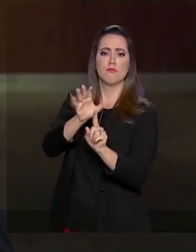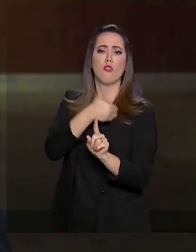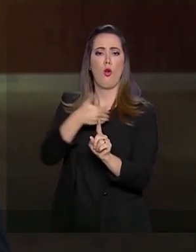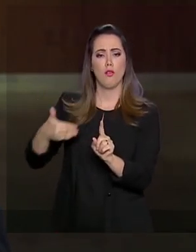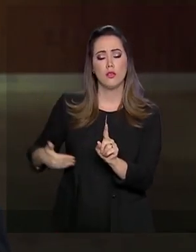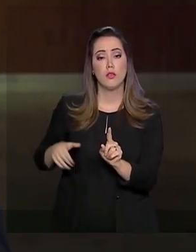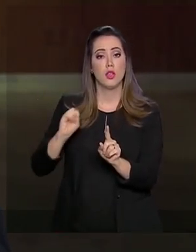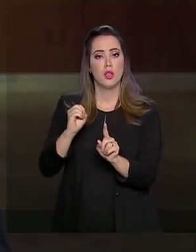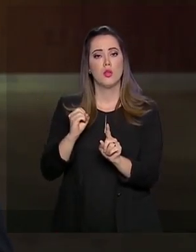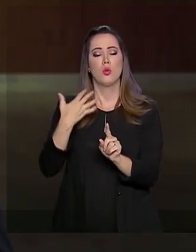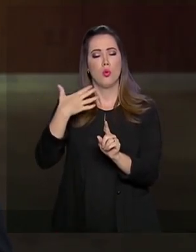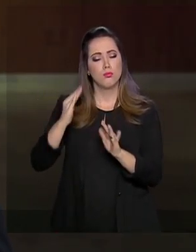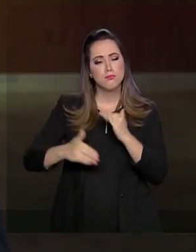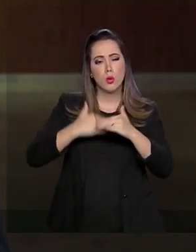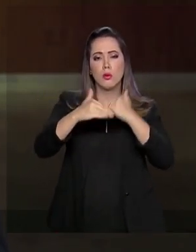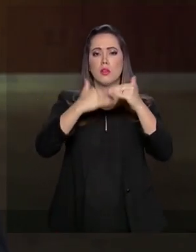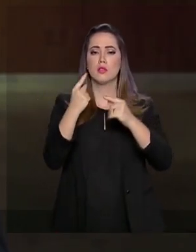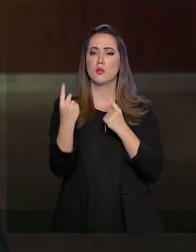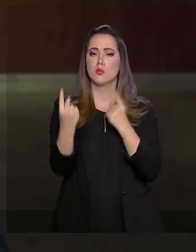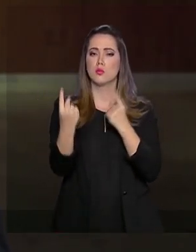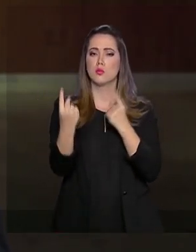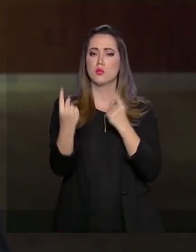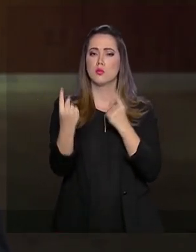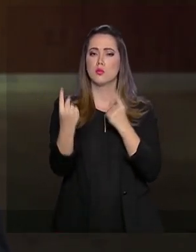ou engrandecimento de cada cidadão.